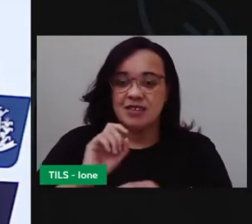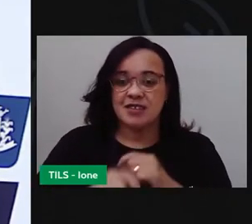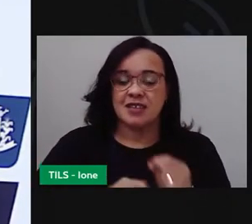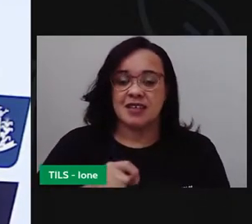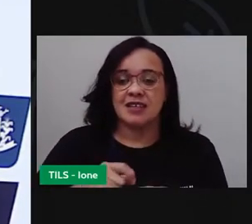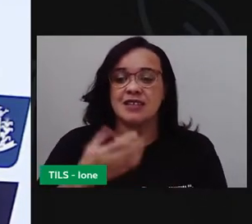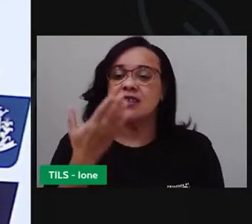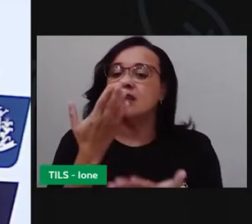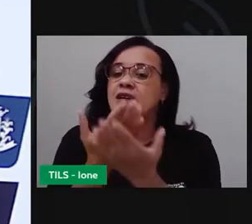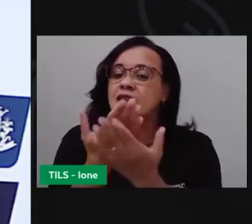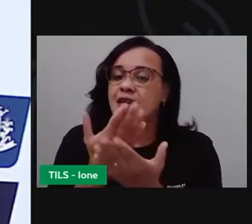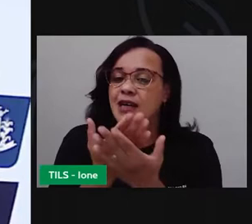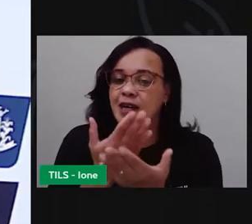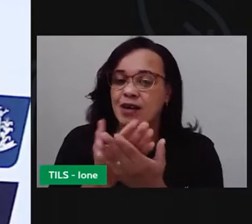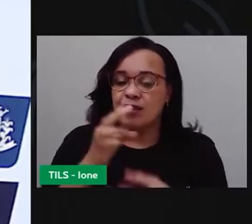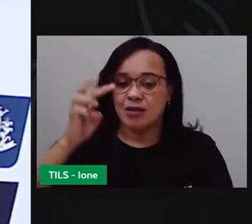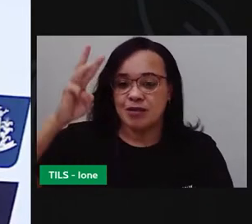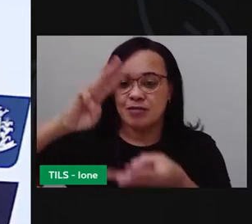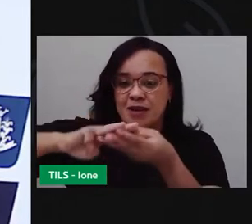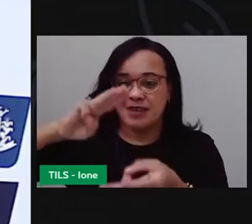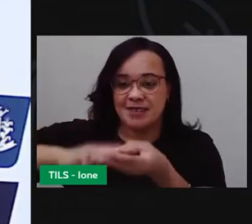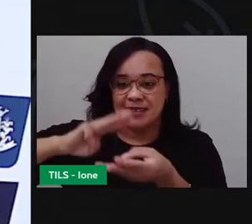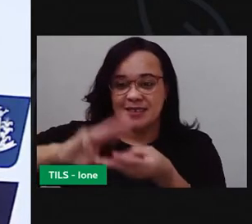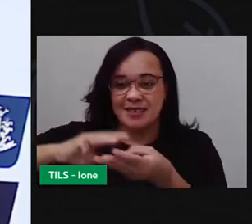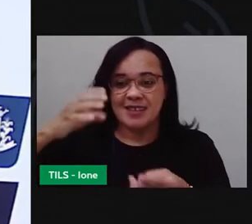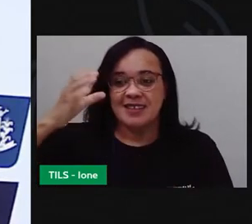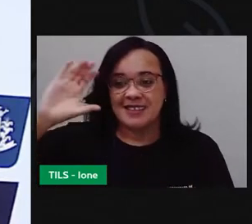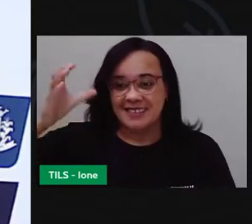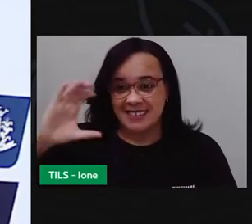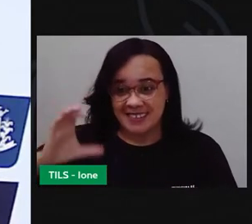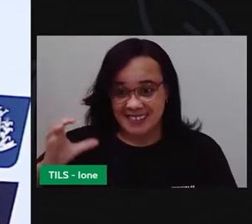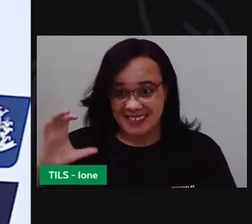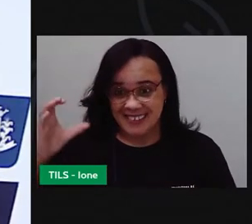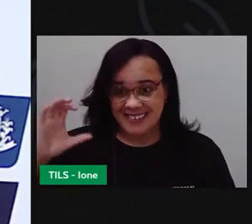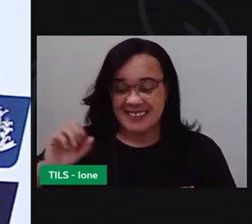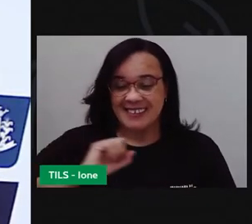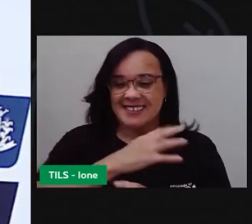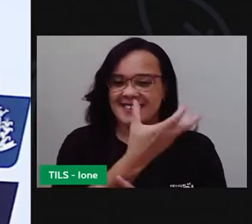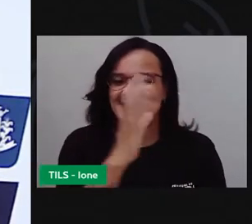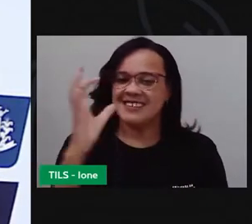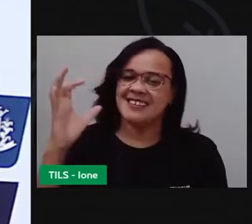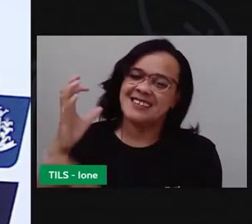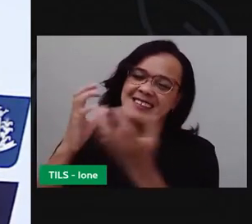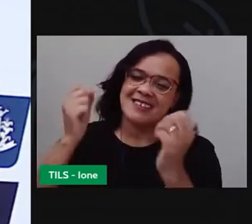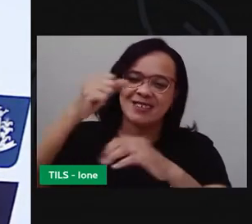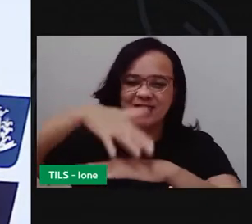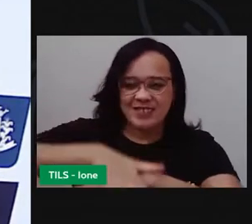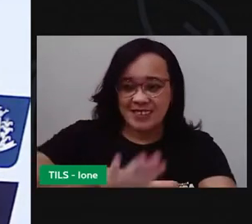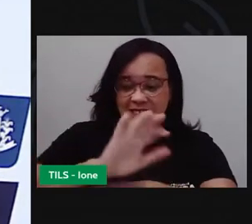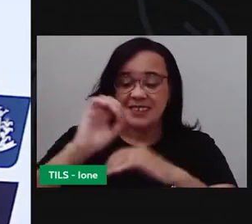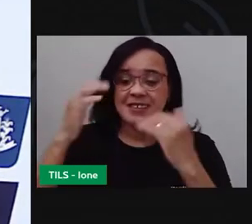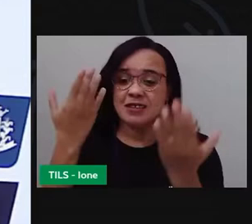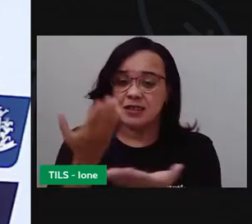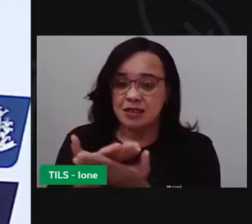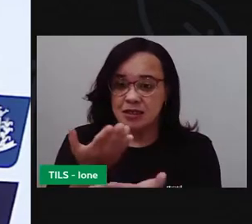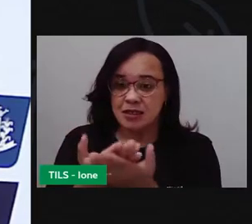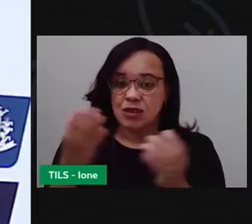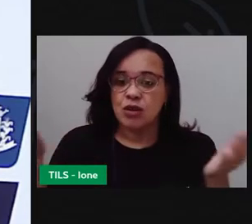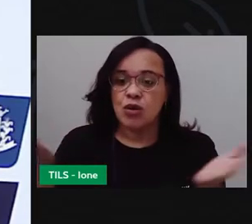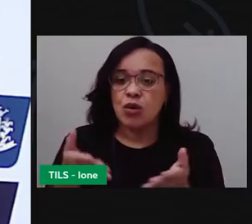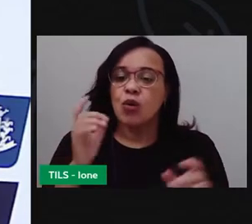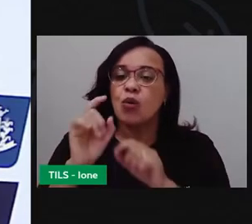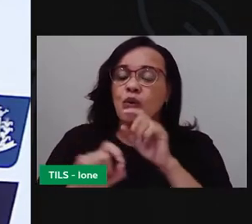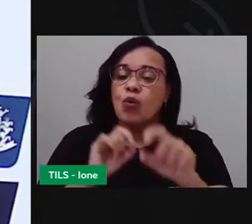aula de Matemática e Cinta da Natureza. Para essa aula de hoje, eu trouxe uma